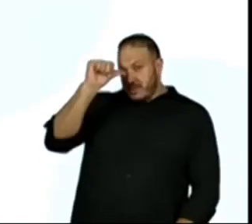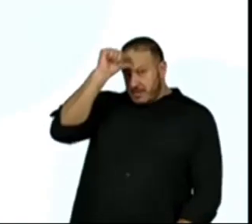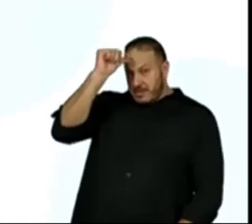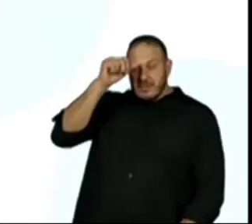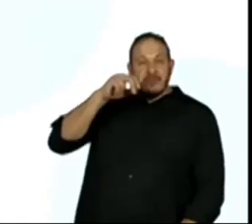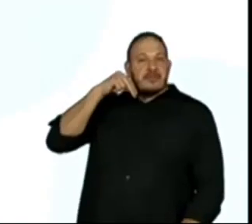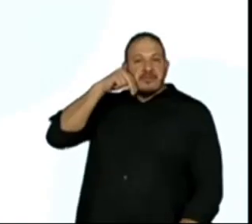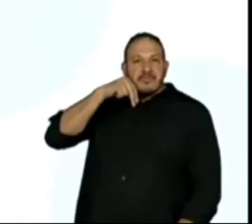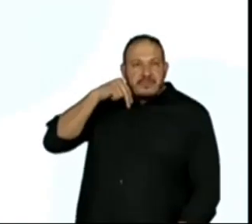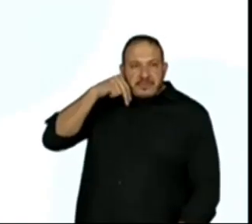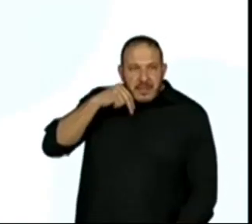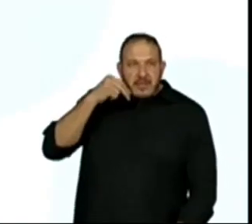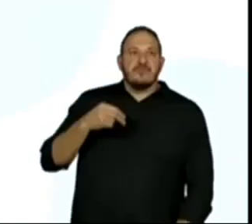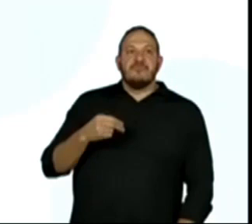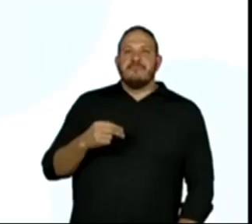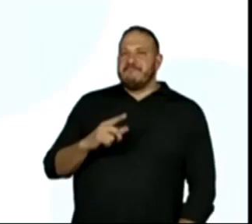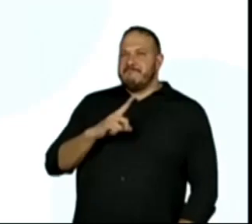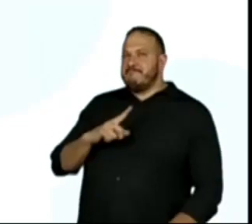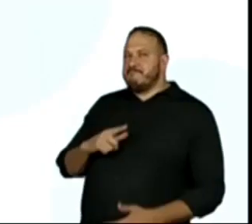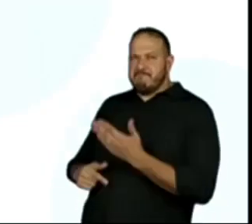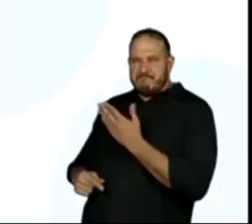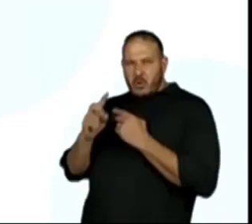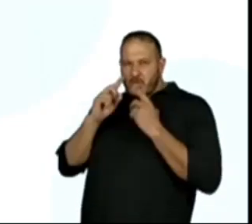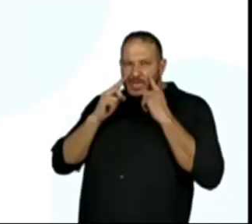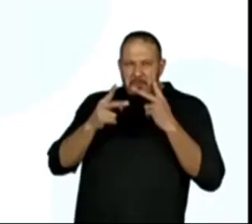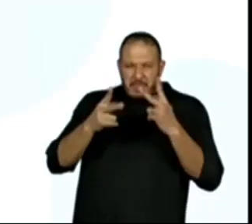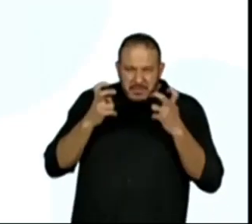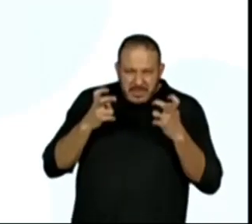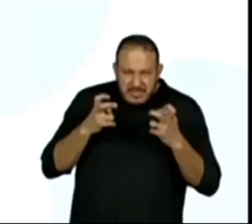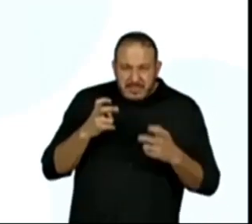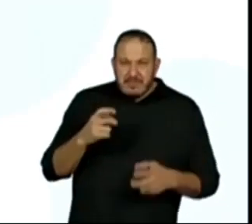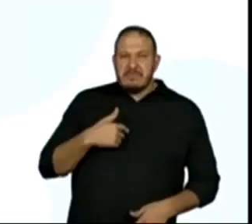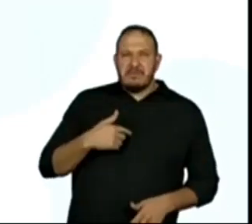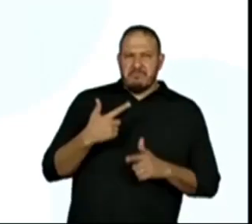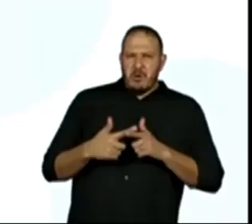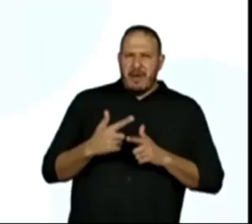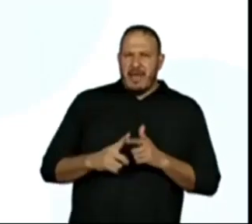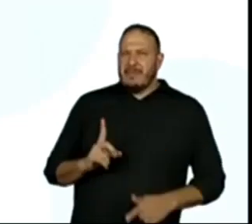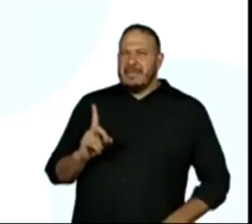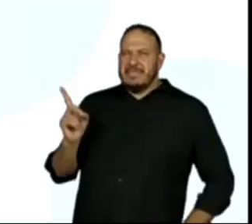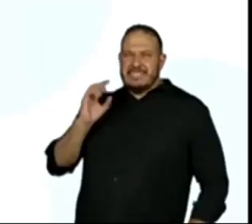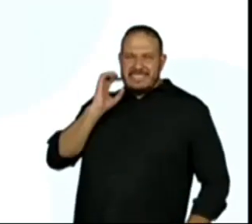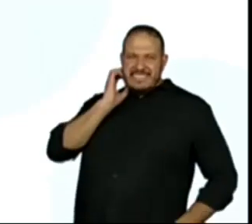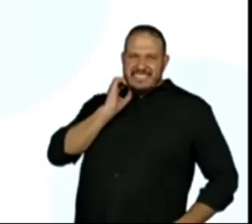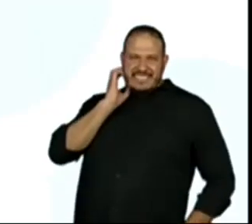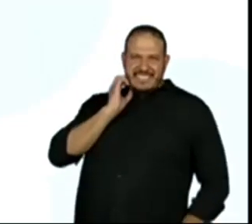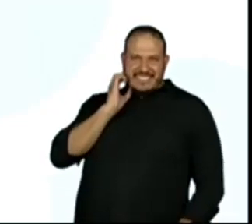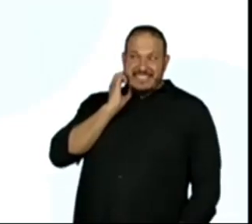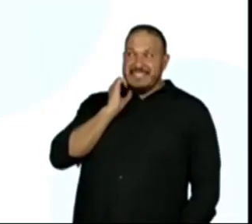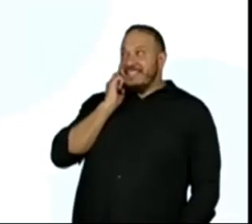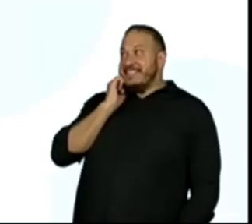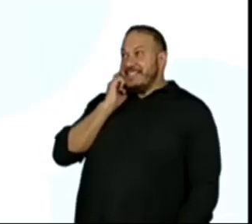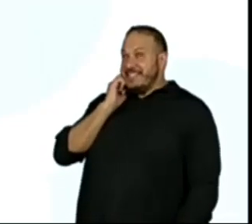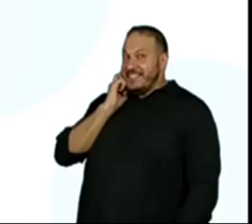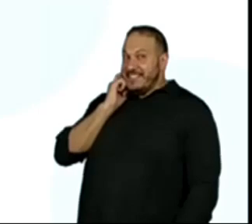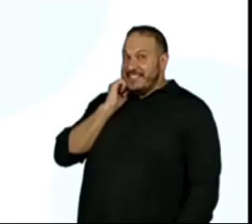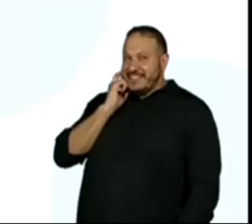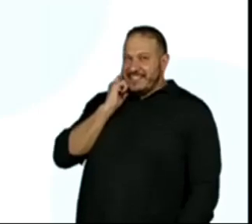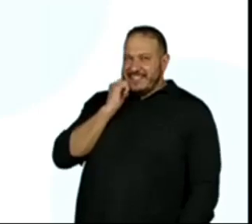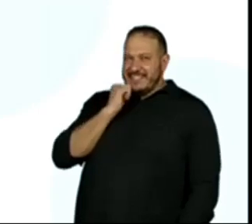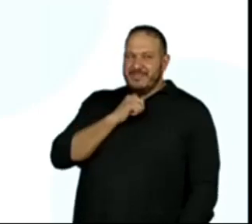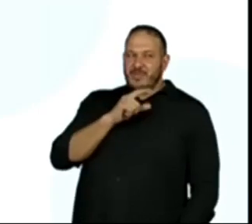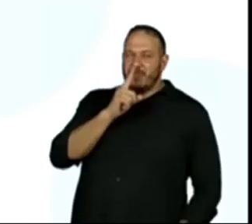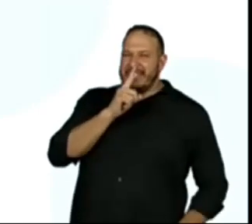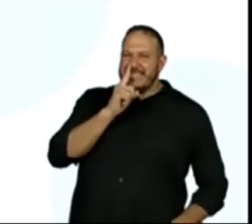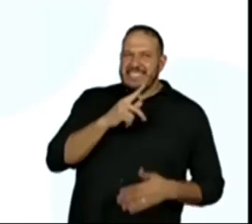Nigéria. Quem conseguiu perceber problema neste parágrafo? Uma tela para vocês. Quero